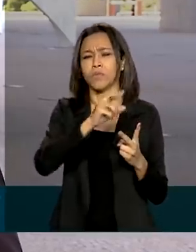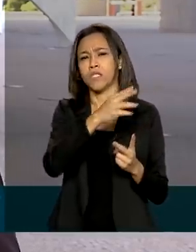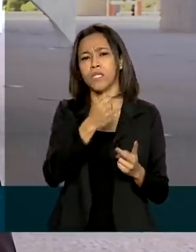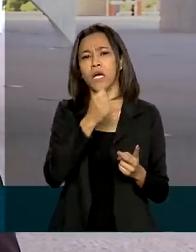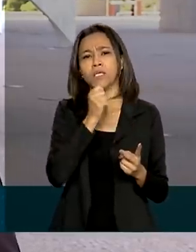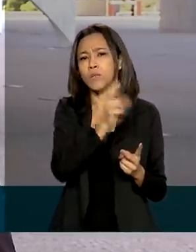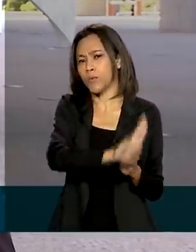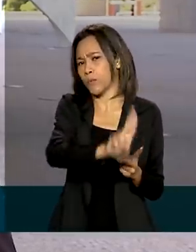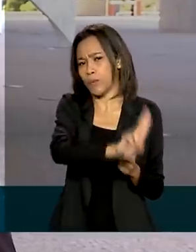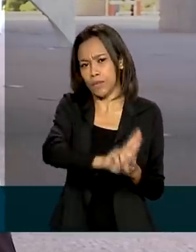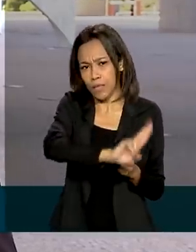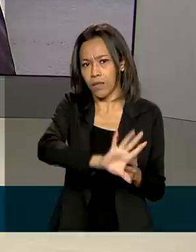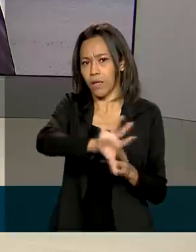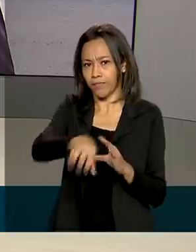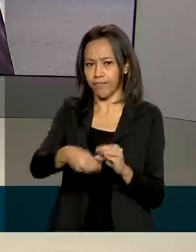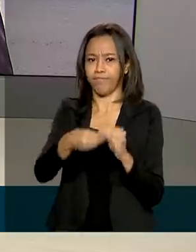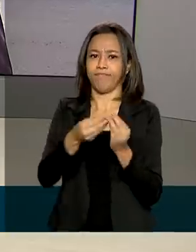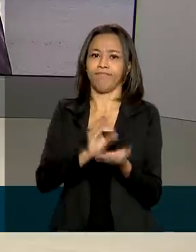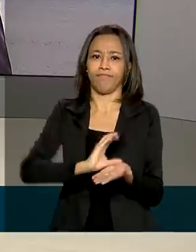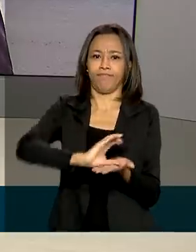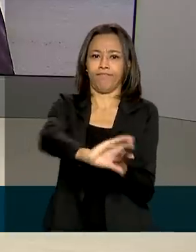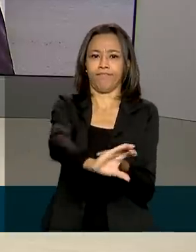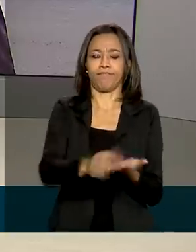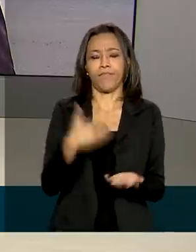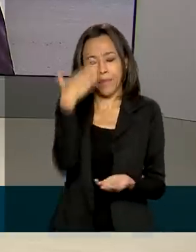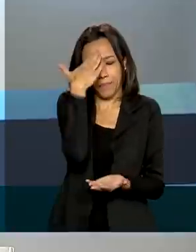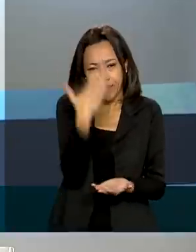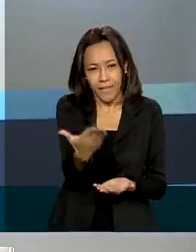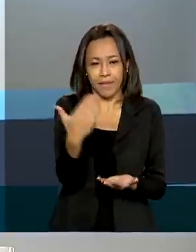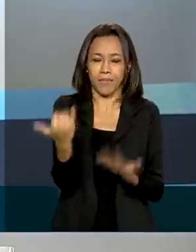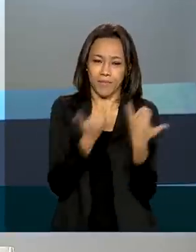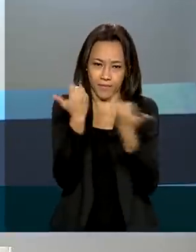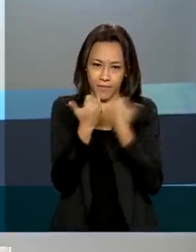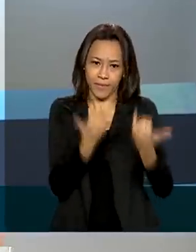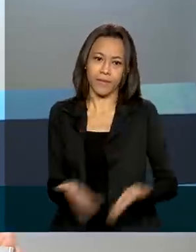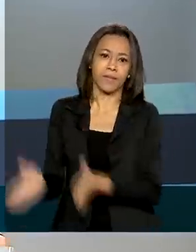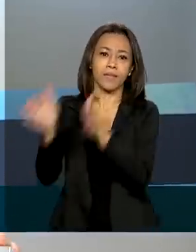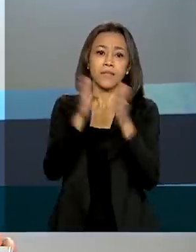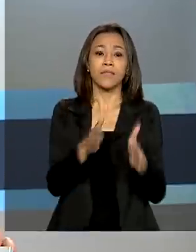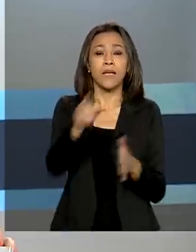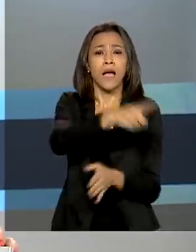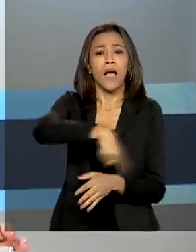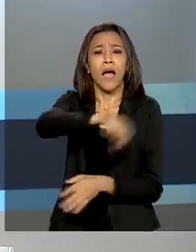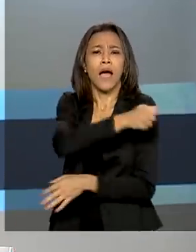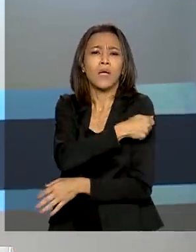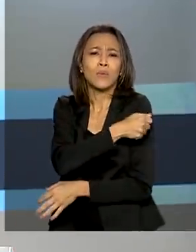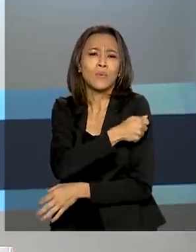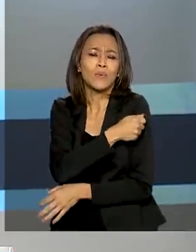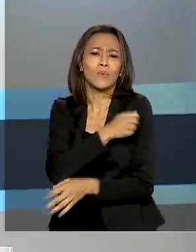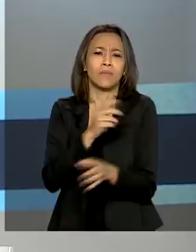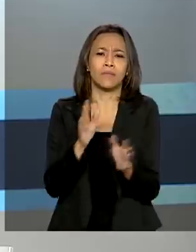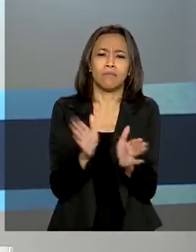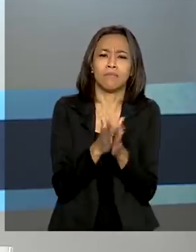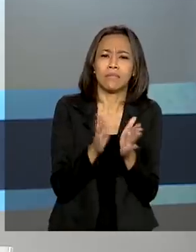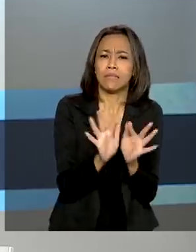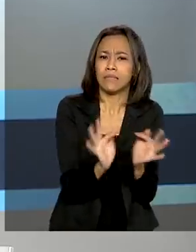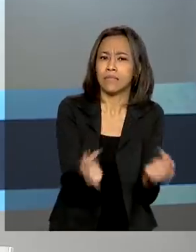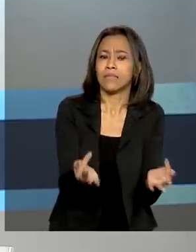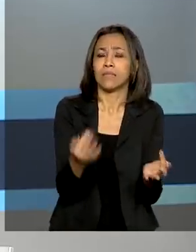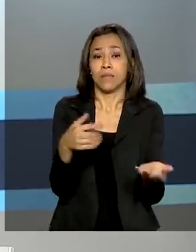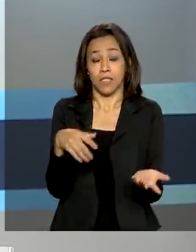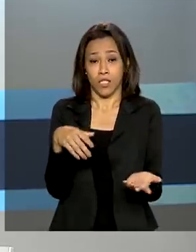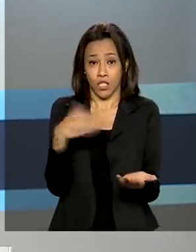utilizadas. Renata, com você. Obrigada, Glauco, pelas suas informações. Alunos de baixa renda de universidades e institutos